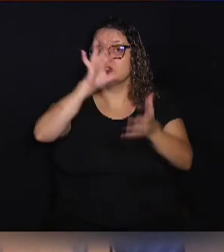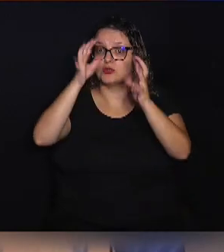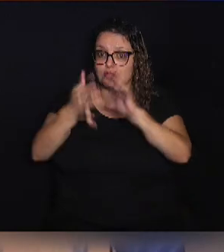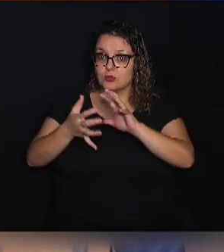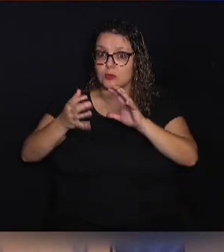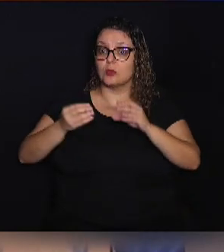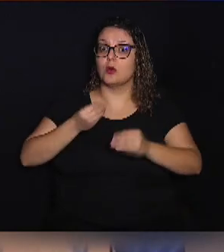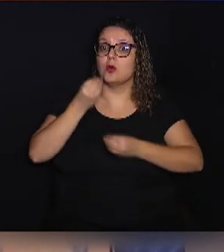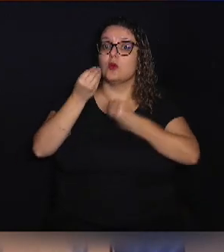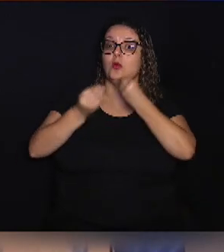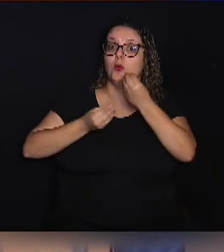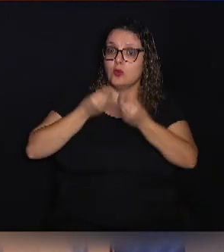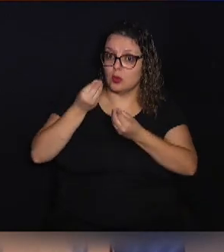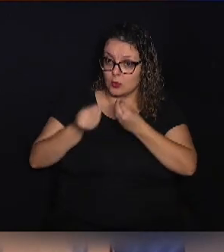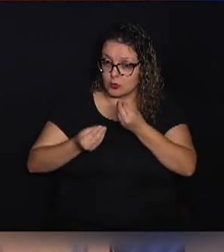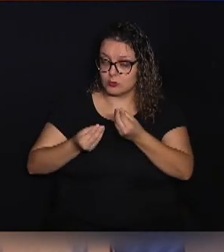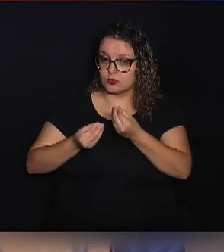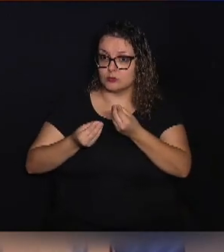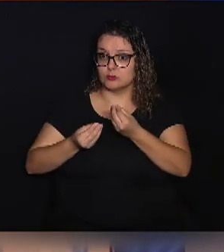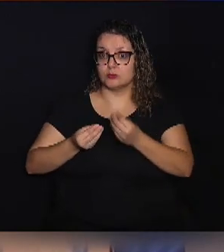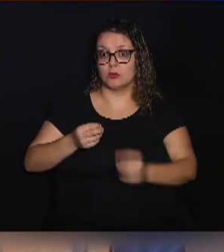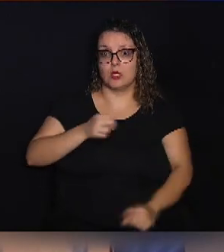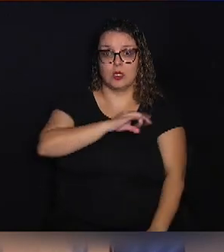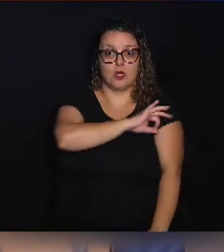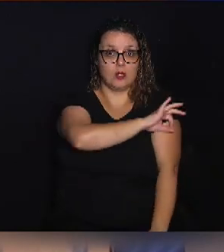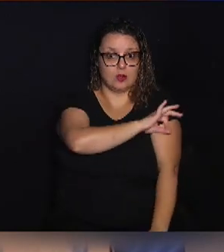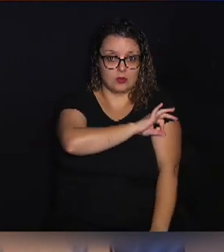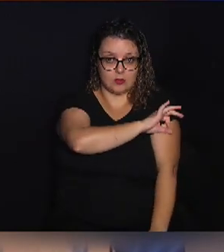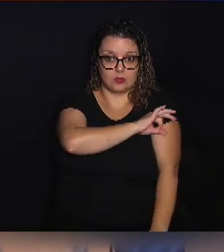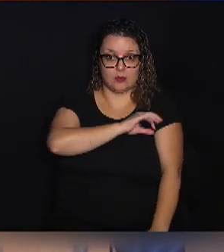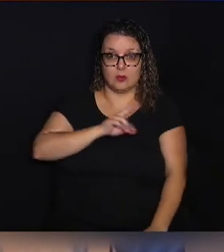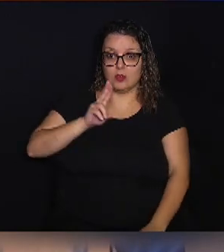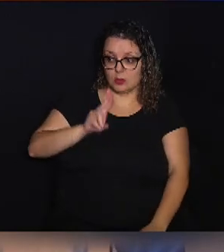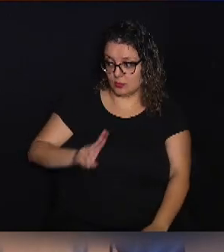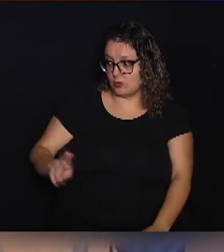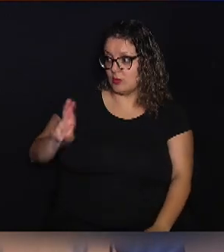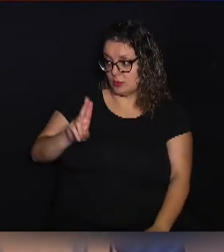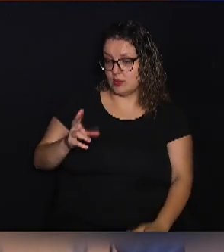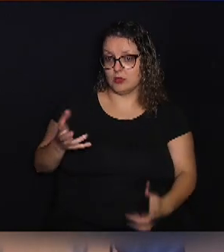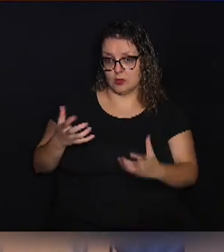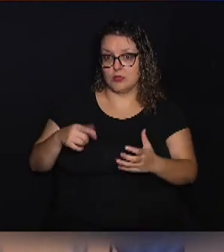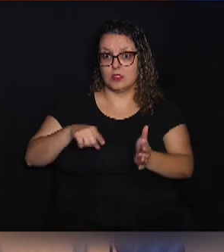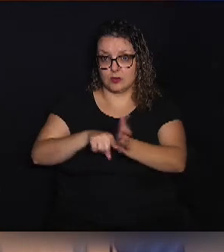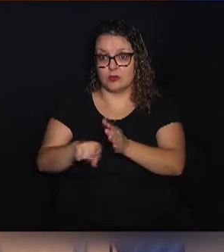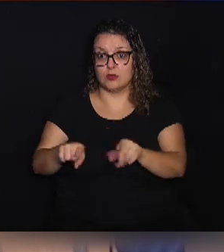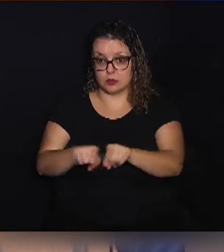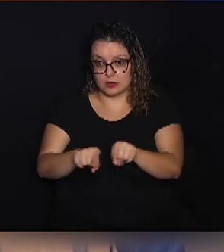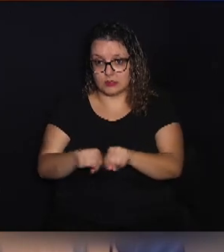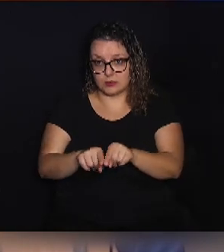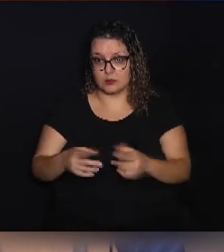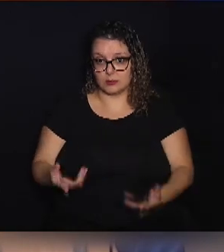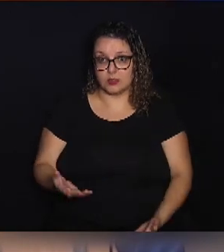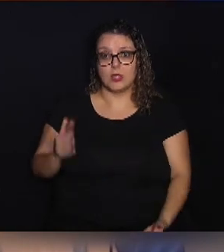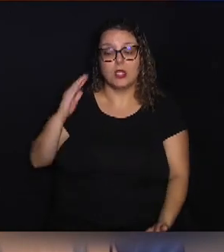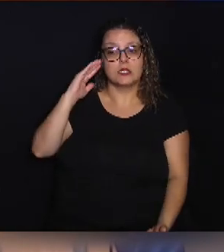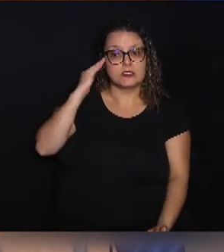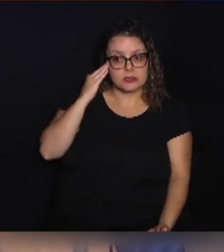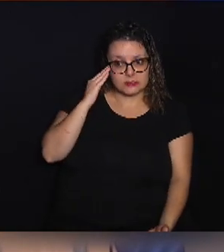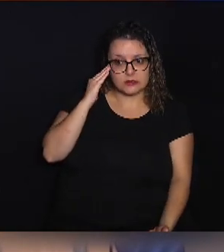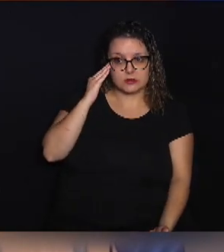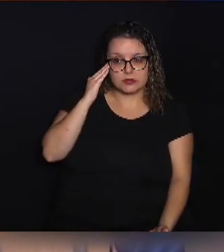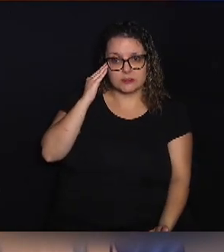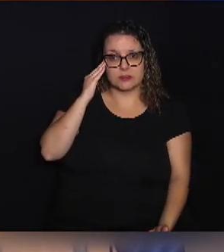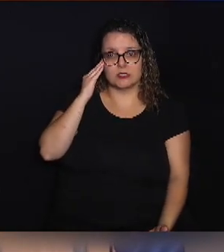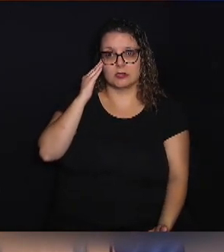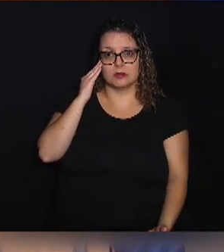Como que a prefeitura e a universidade, eu gostaria de questionar a universidade, entende a questão